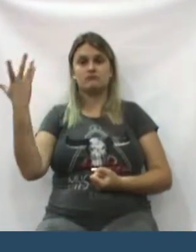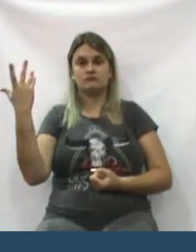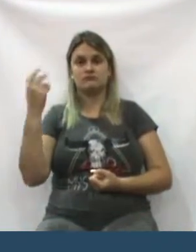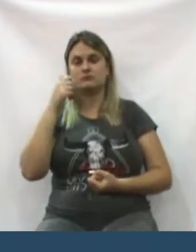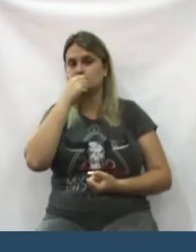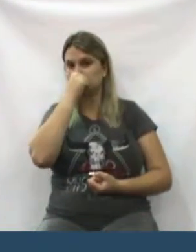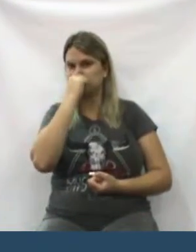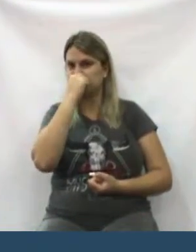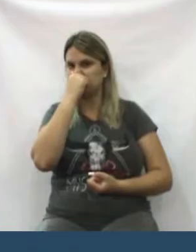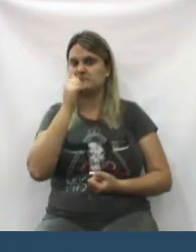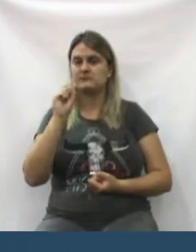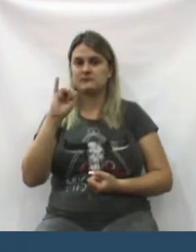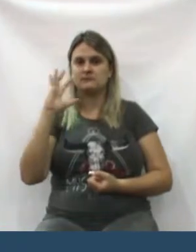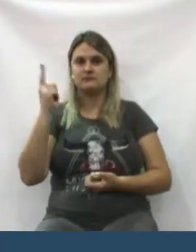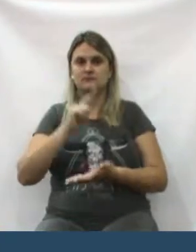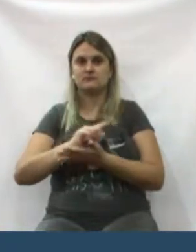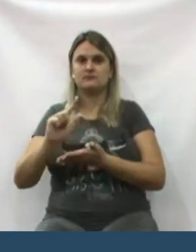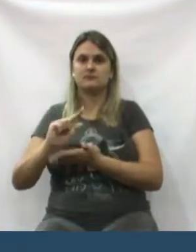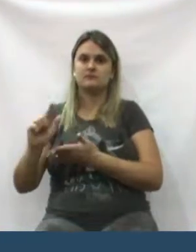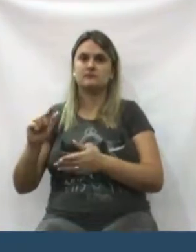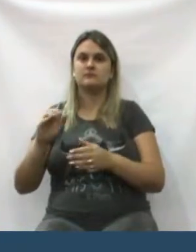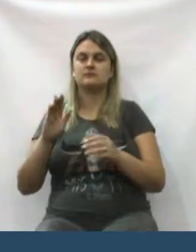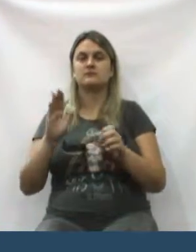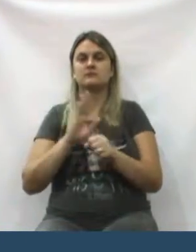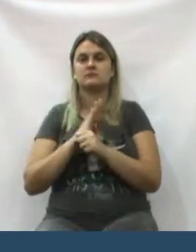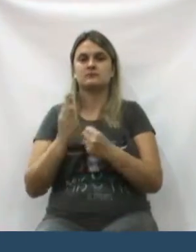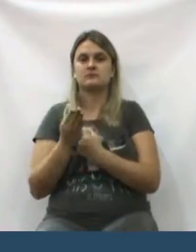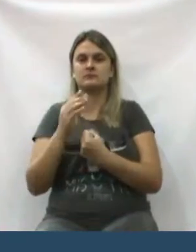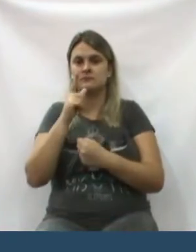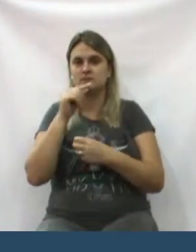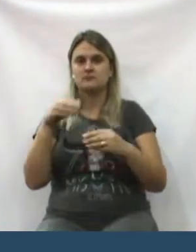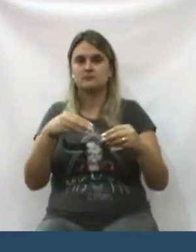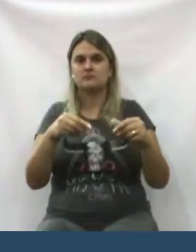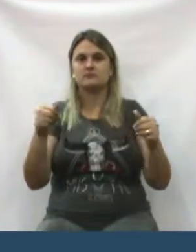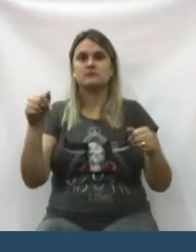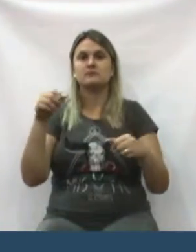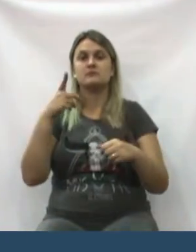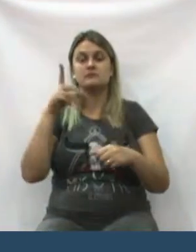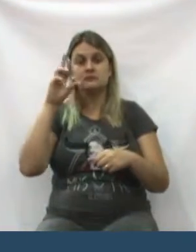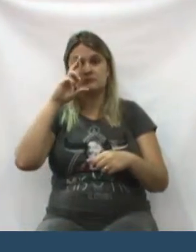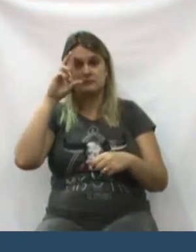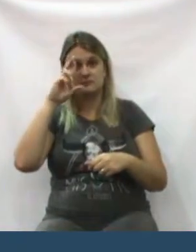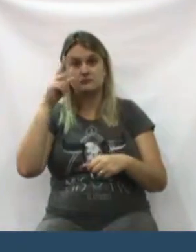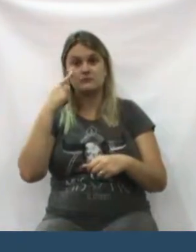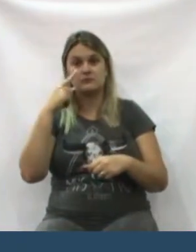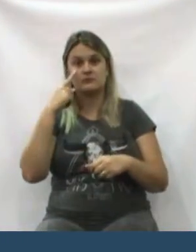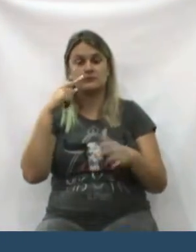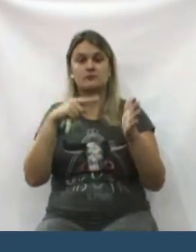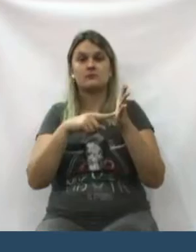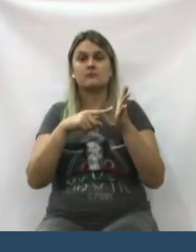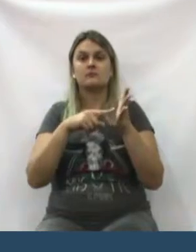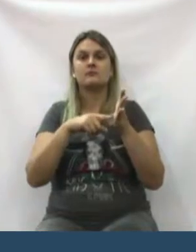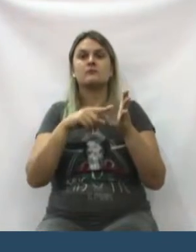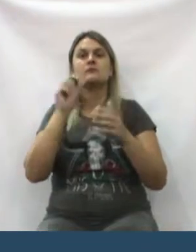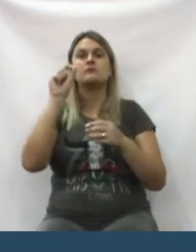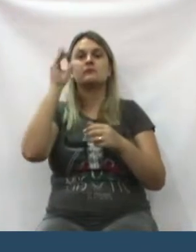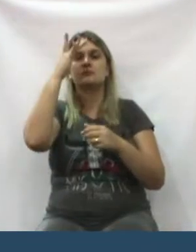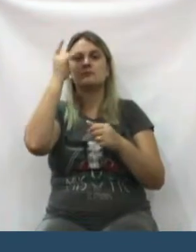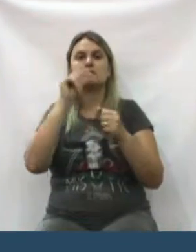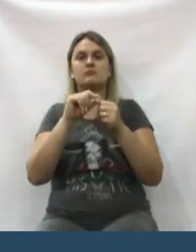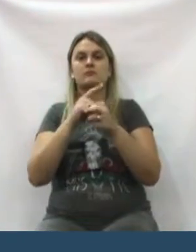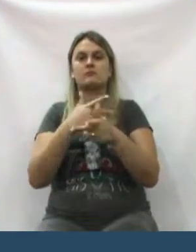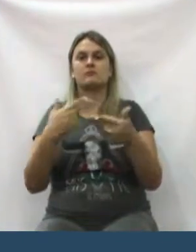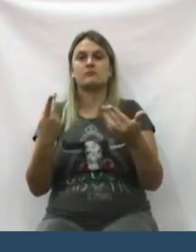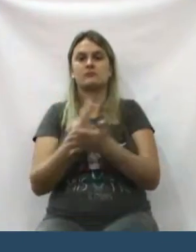fosse limpo o rio da Areia, estariam fiscalizando, estariam denunciando a quem